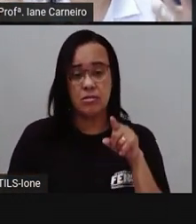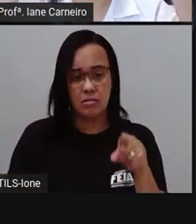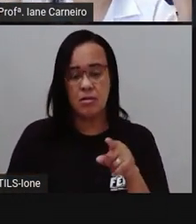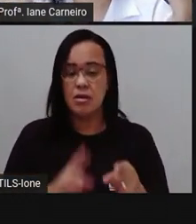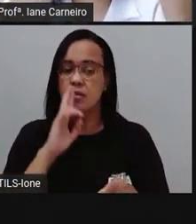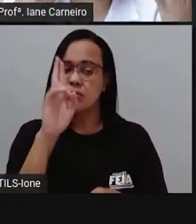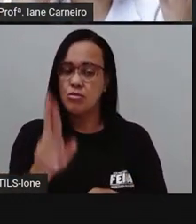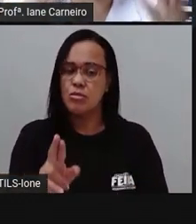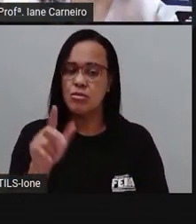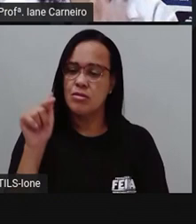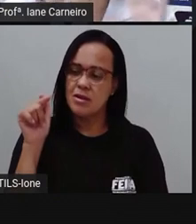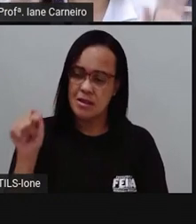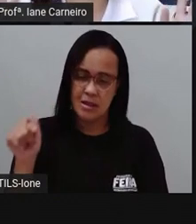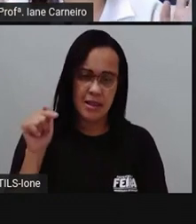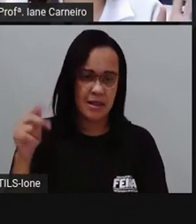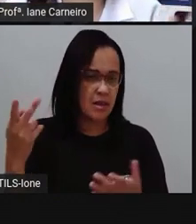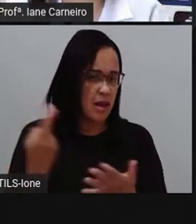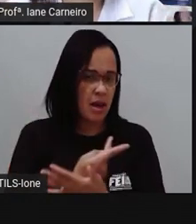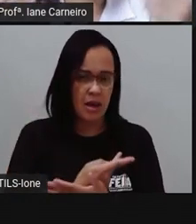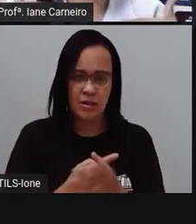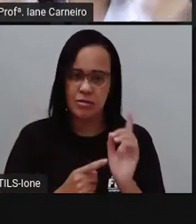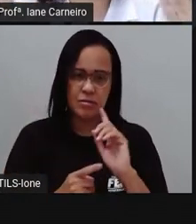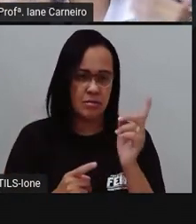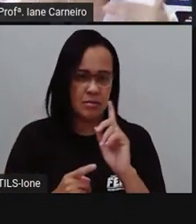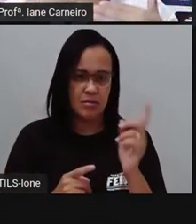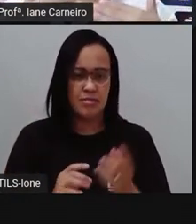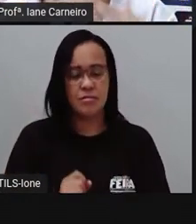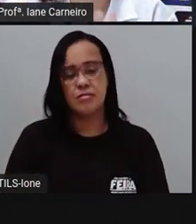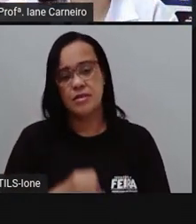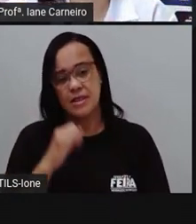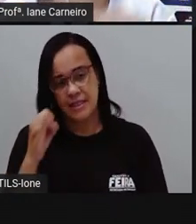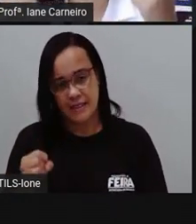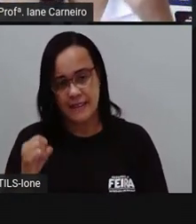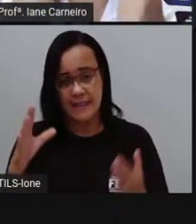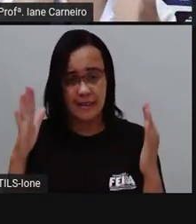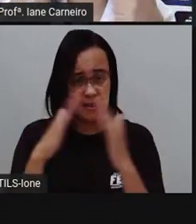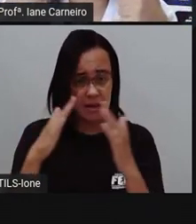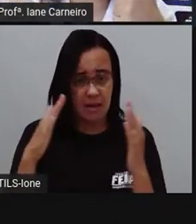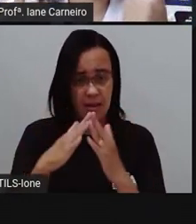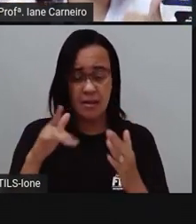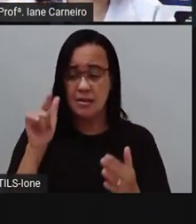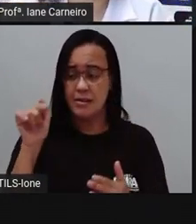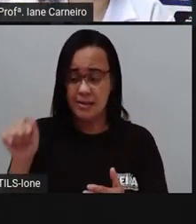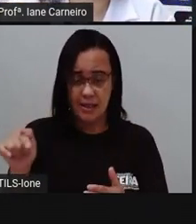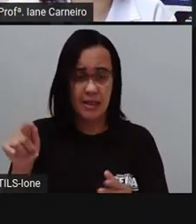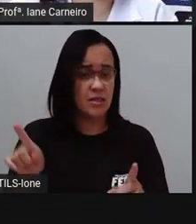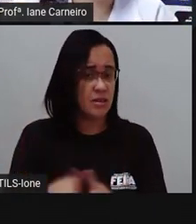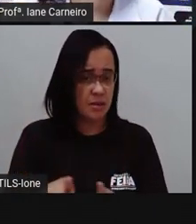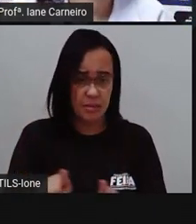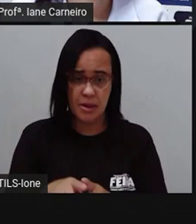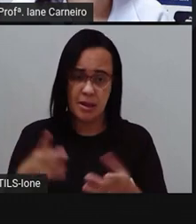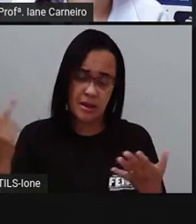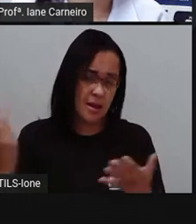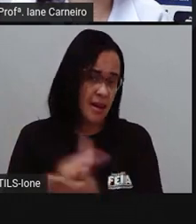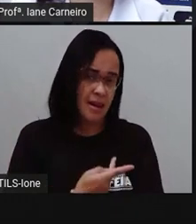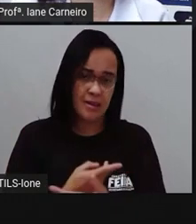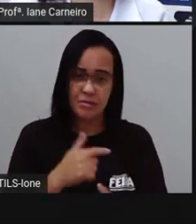dissesse que tinha sete casas, também não estava errado. Porque se você considerasse ser humano, estava tudo certinho, tá joia?